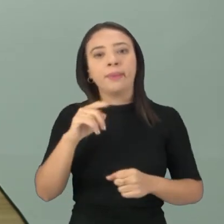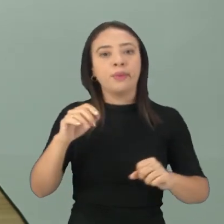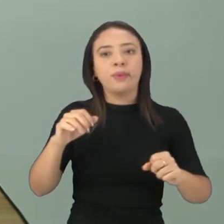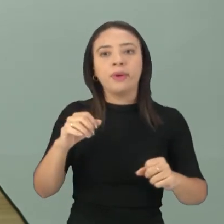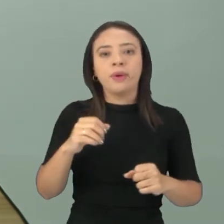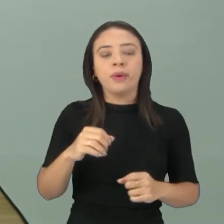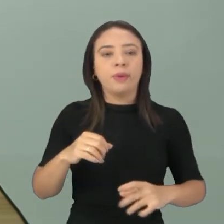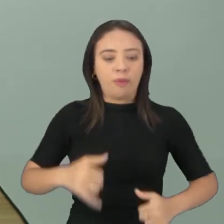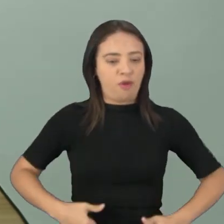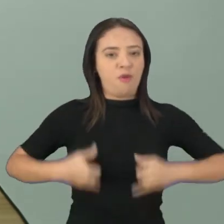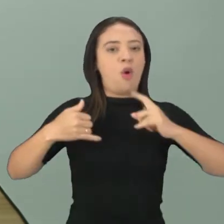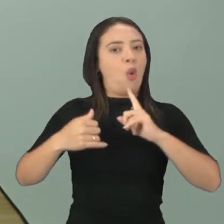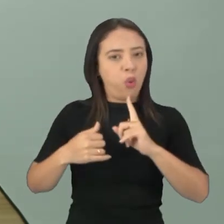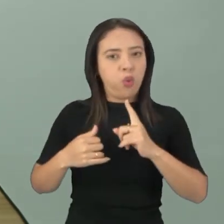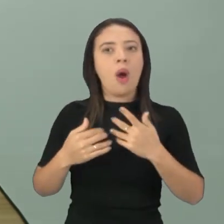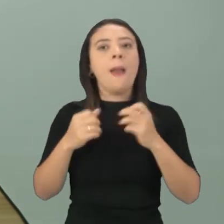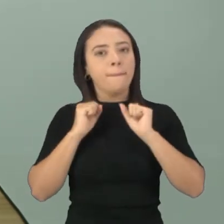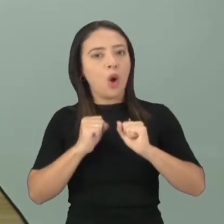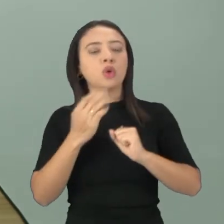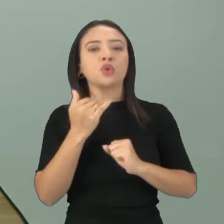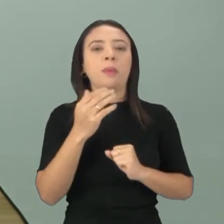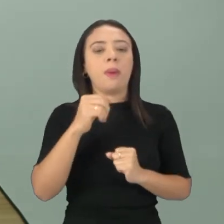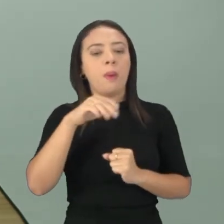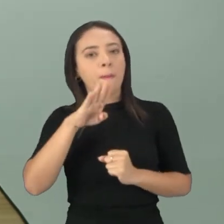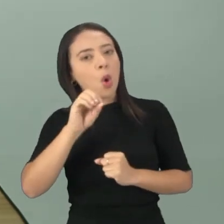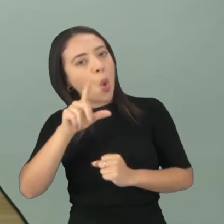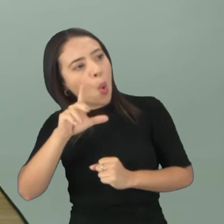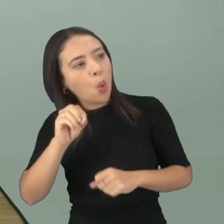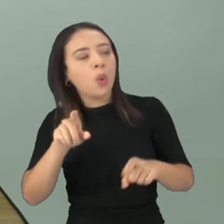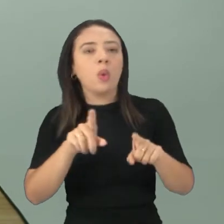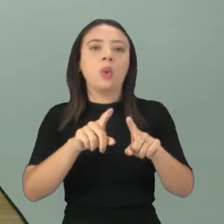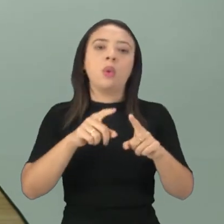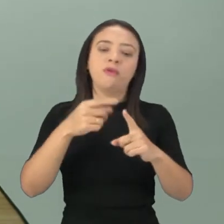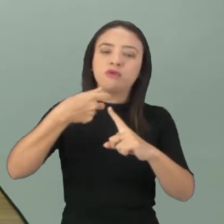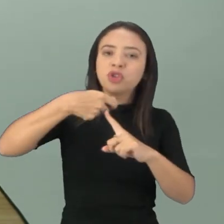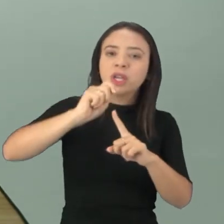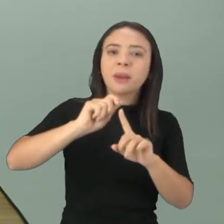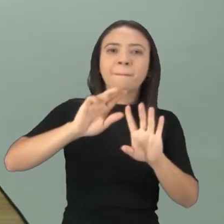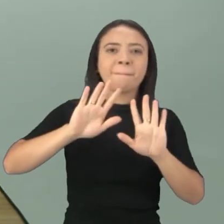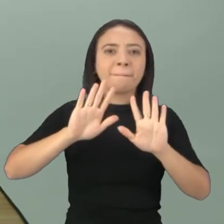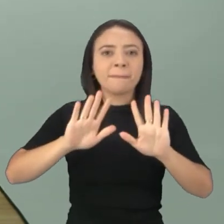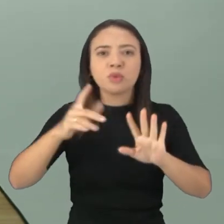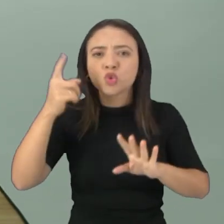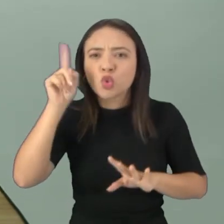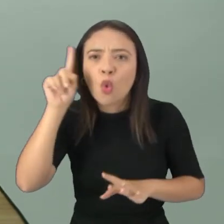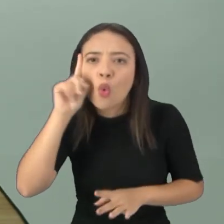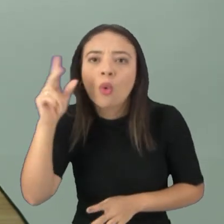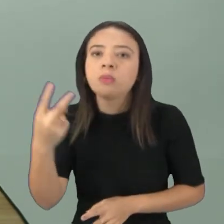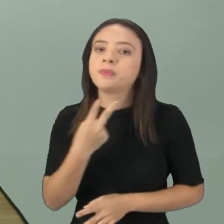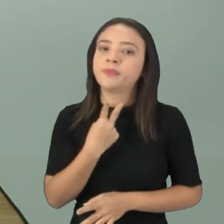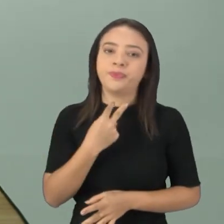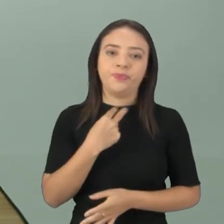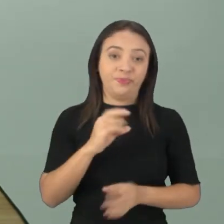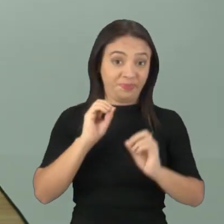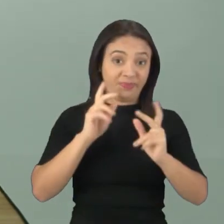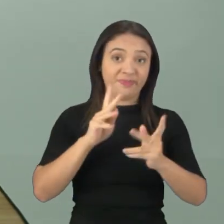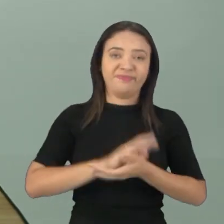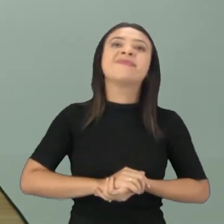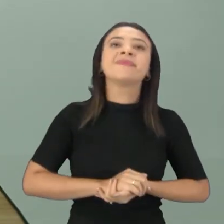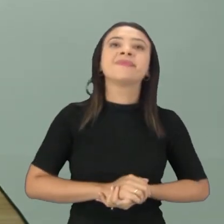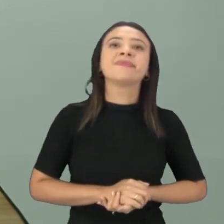aniversário, você consome o bolo, refrigerante, mas não todo dia, não pode todo dia, tá bom?